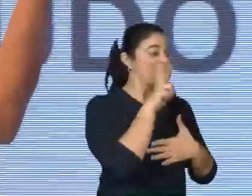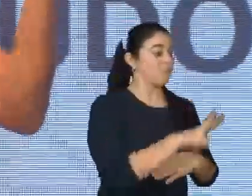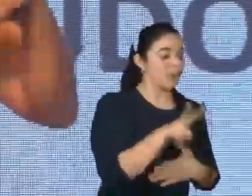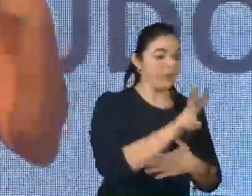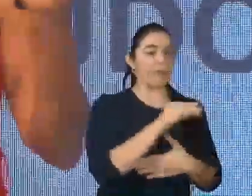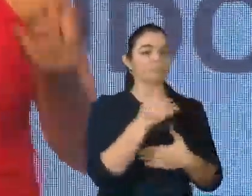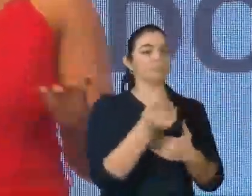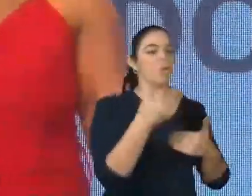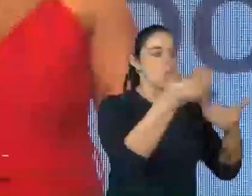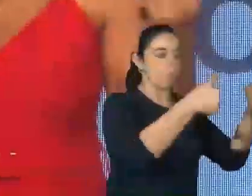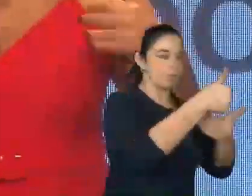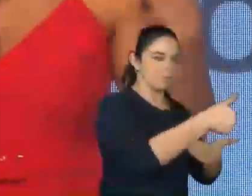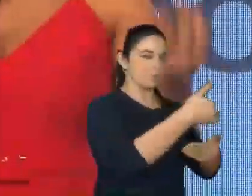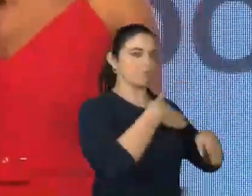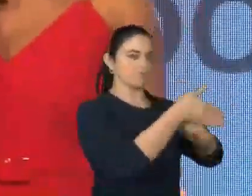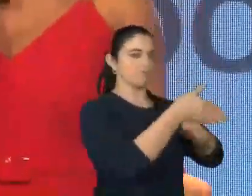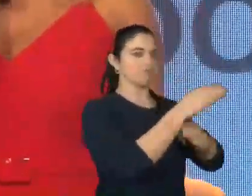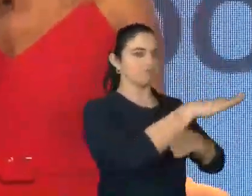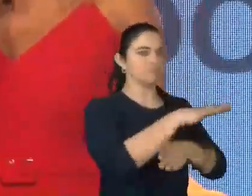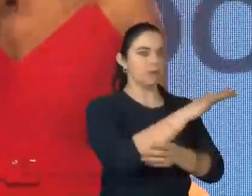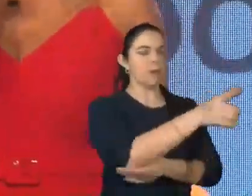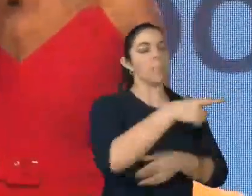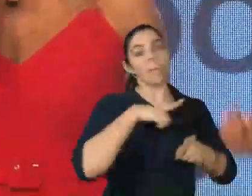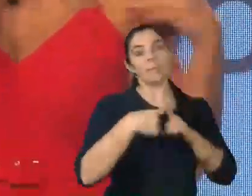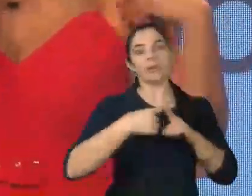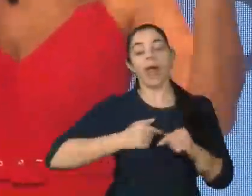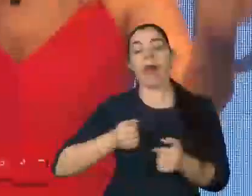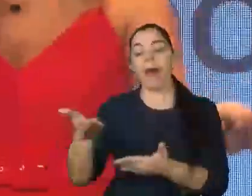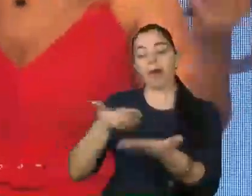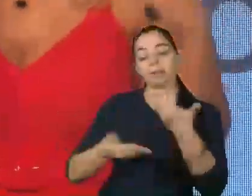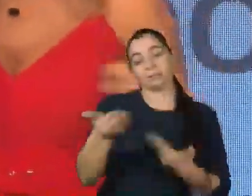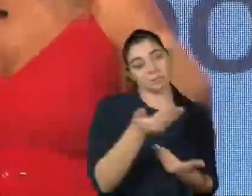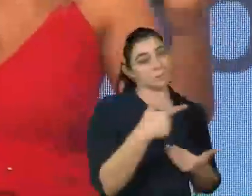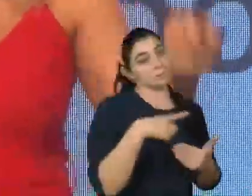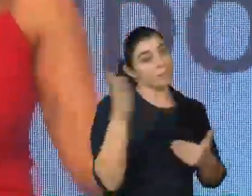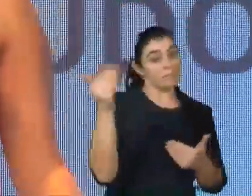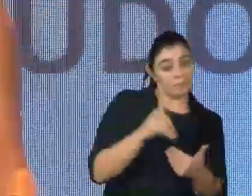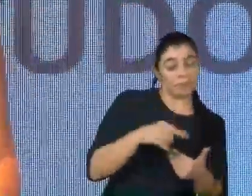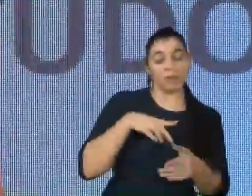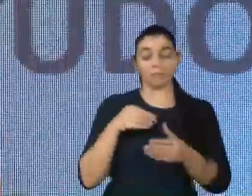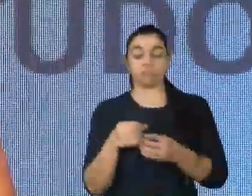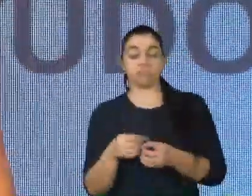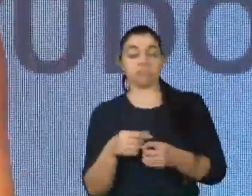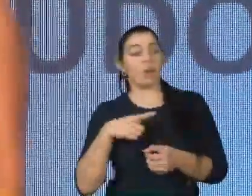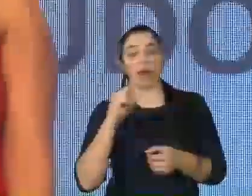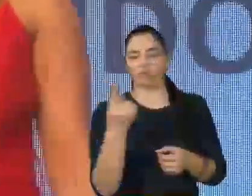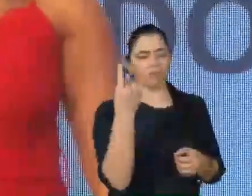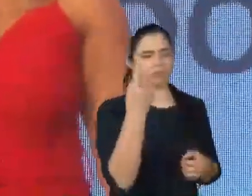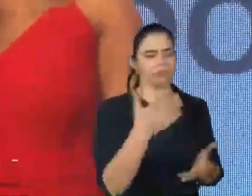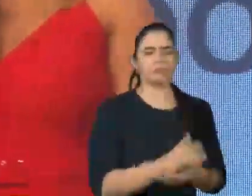alunos, porque, no nosso caso, são atendimentos. Então, entrava paciente, saia paciente, com autonomia.